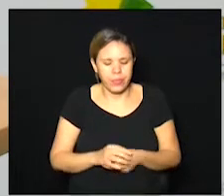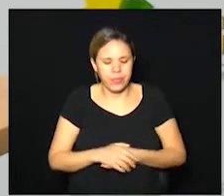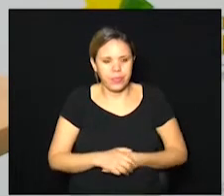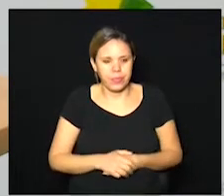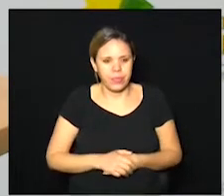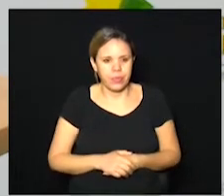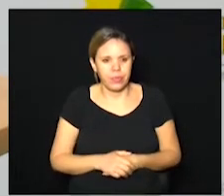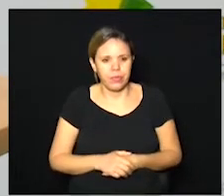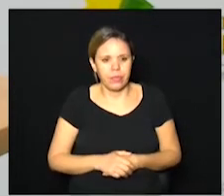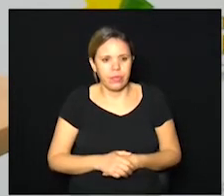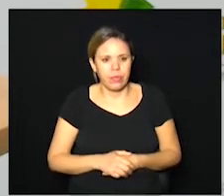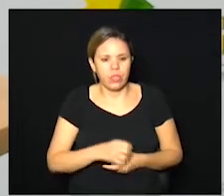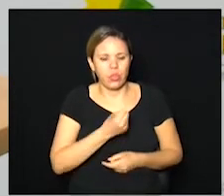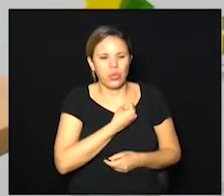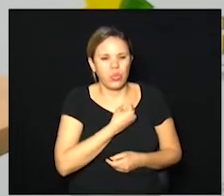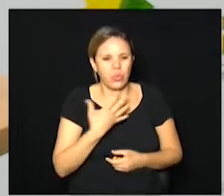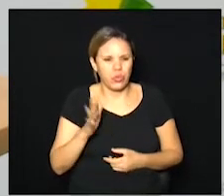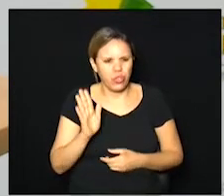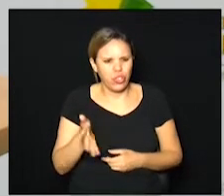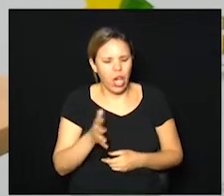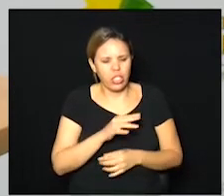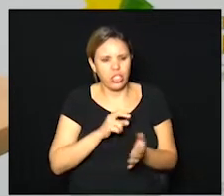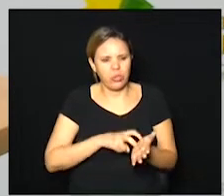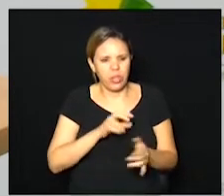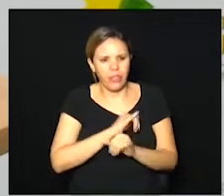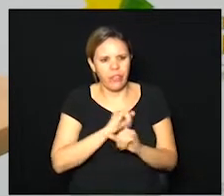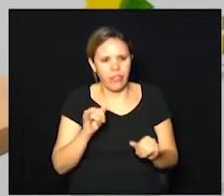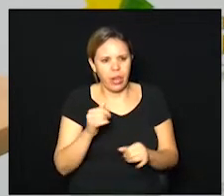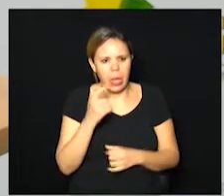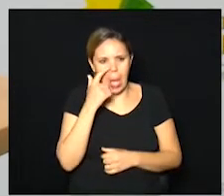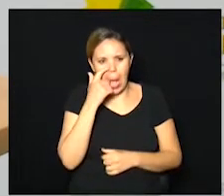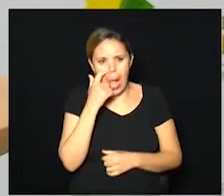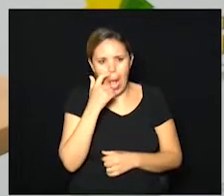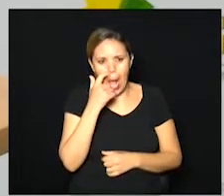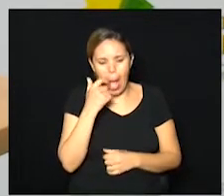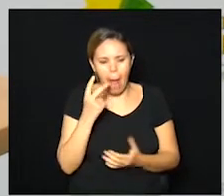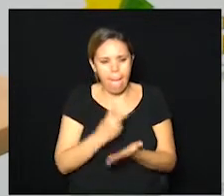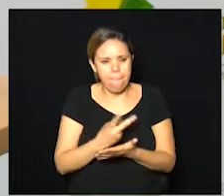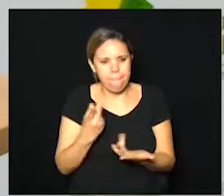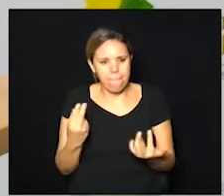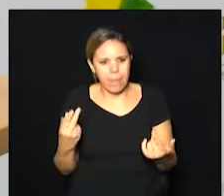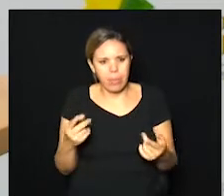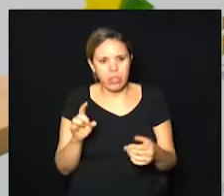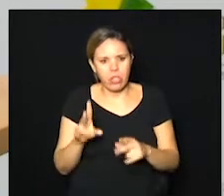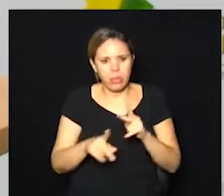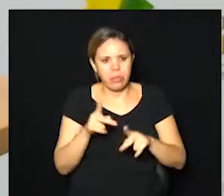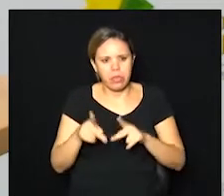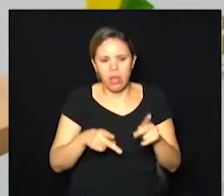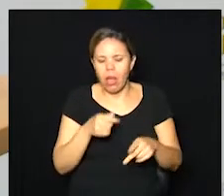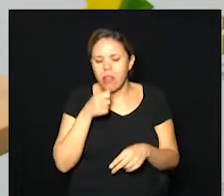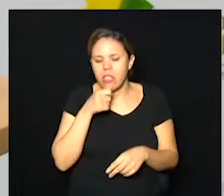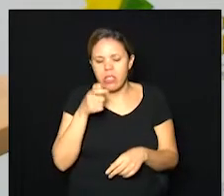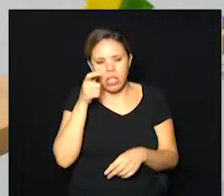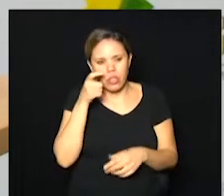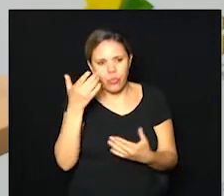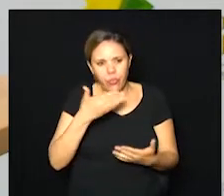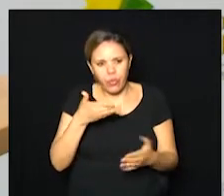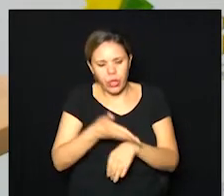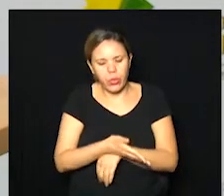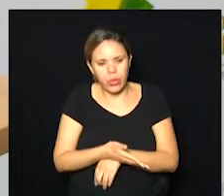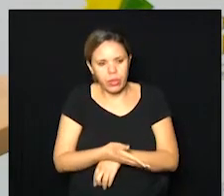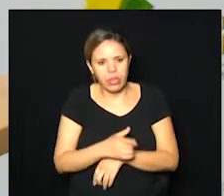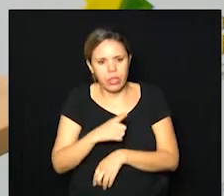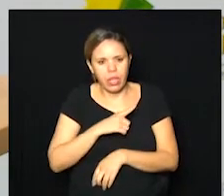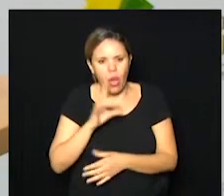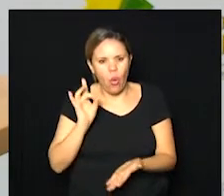Então, números divulgados já hoje de manhã, e é o mesmo relatório, apenas para aquelas pessoas que não tiveram acesso, nós